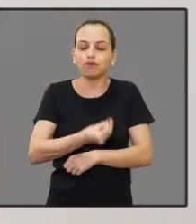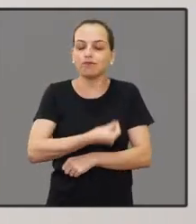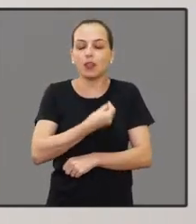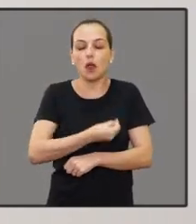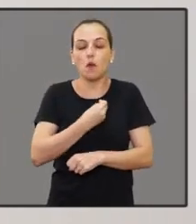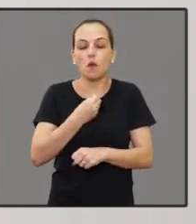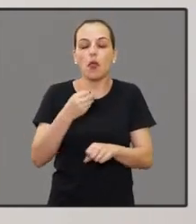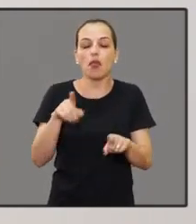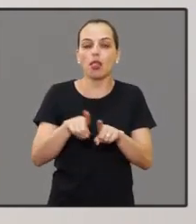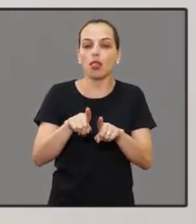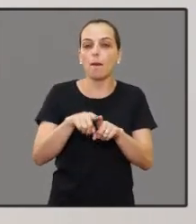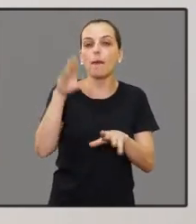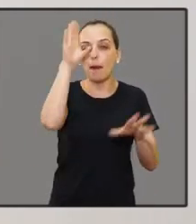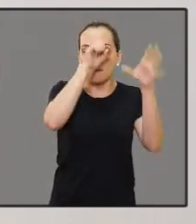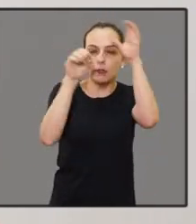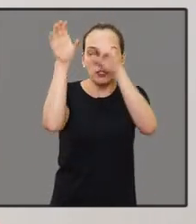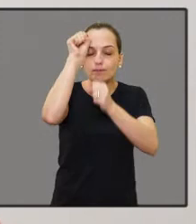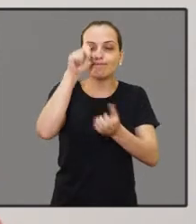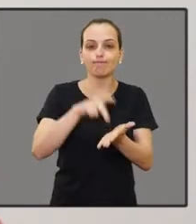mas também aprendi muito.